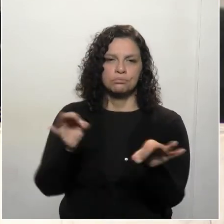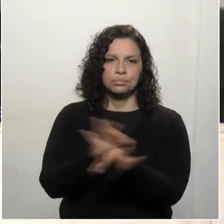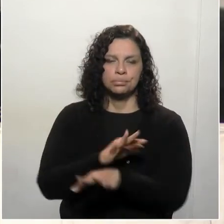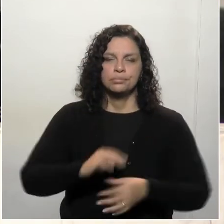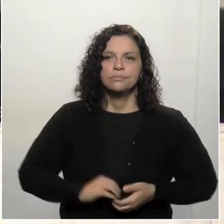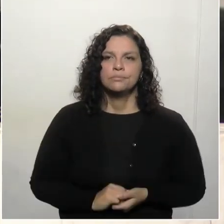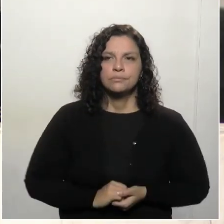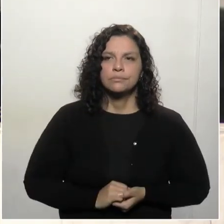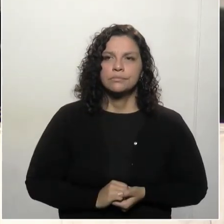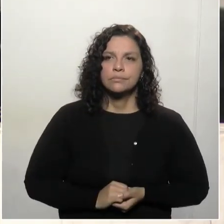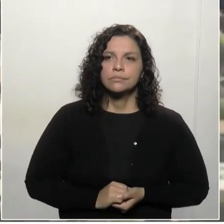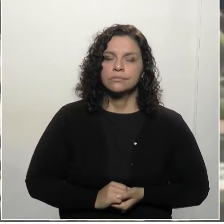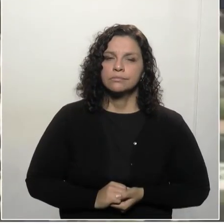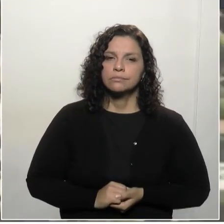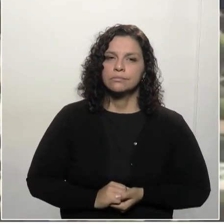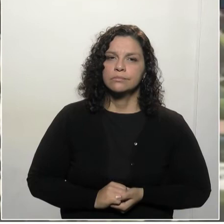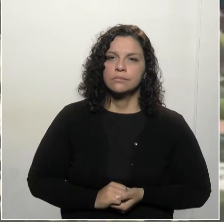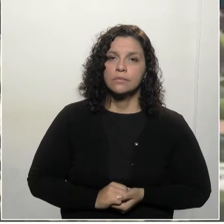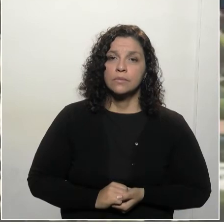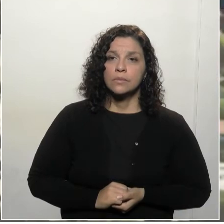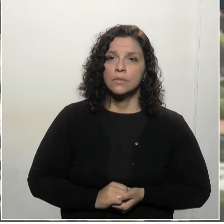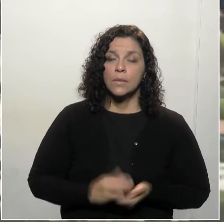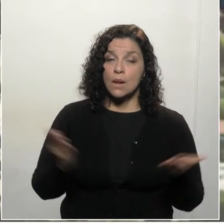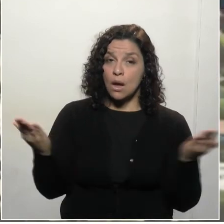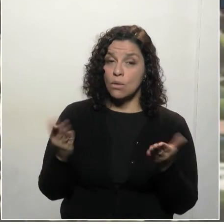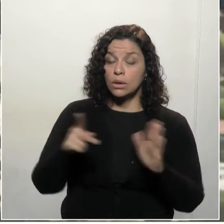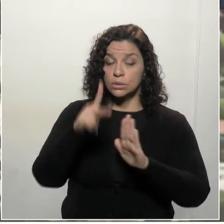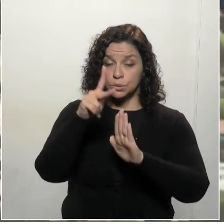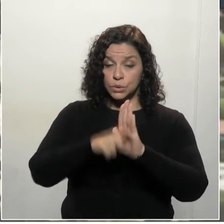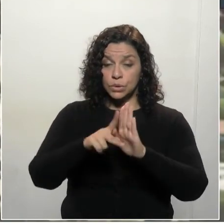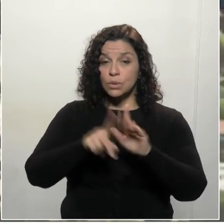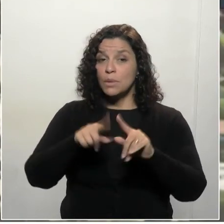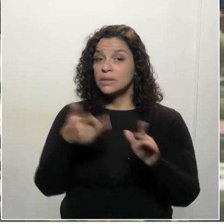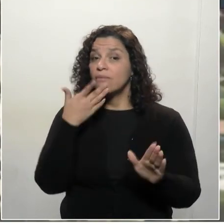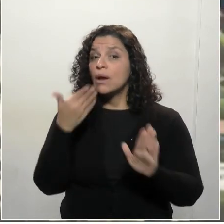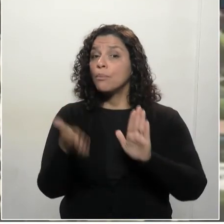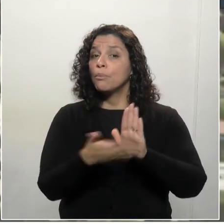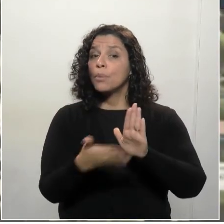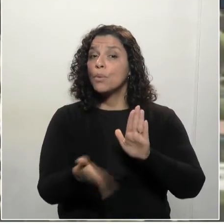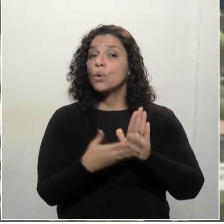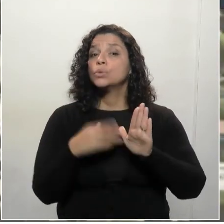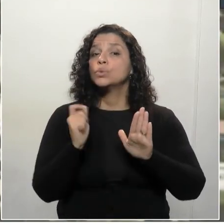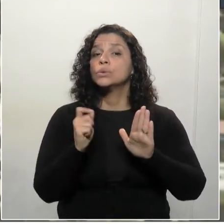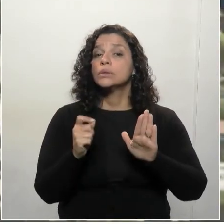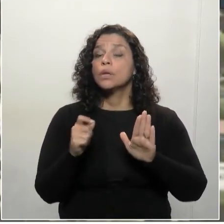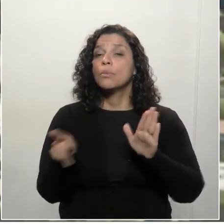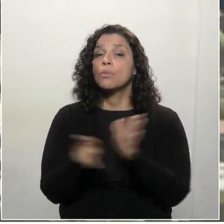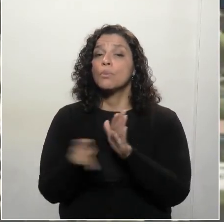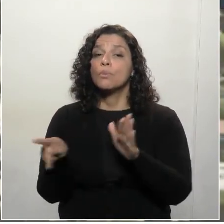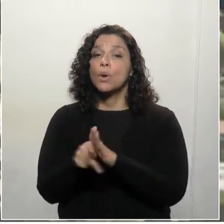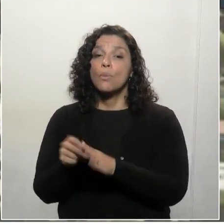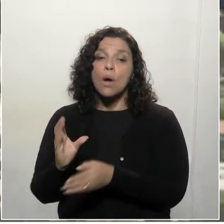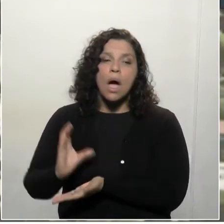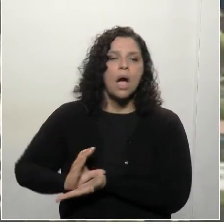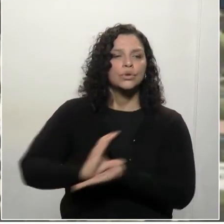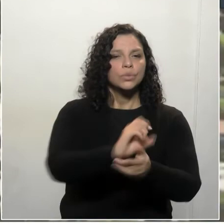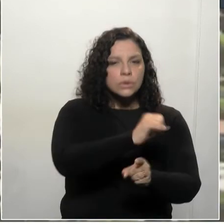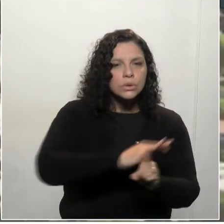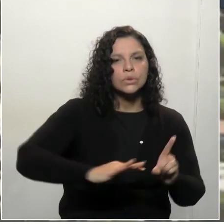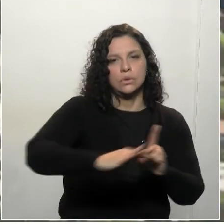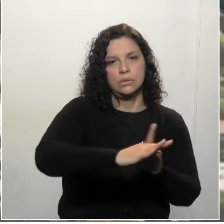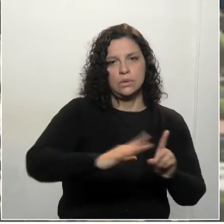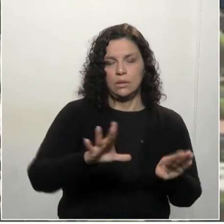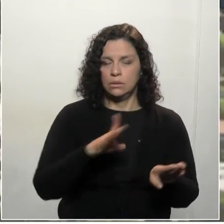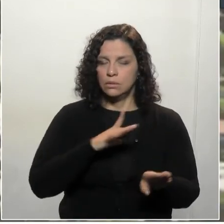E, presidente, existem outros projetos, mas eles propõem um repasso também da área social e